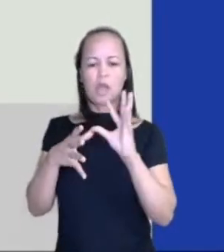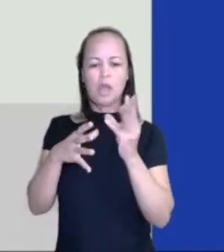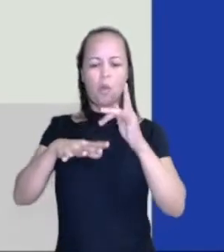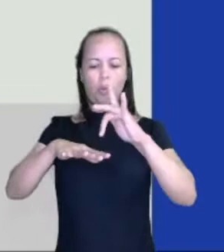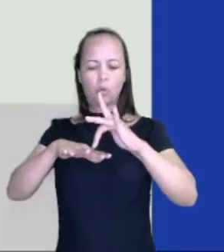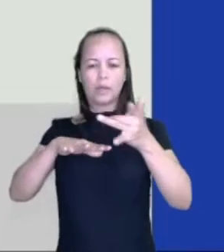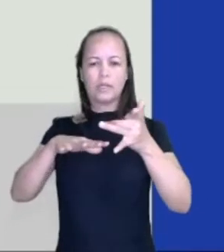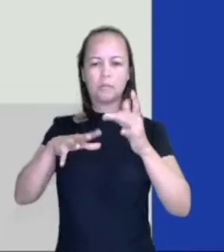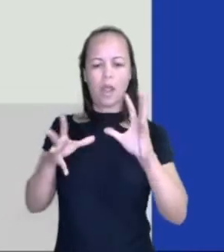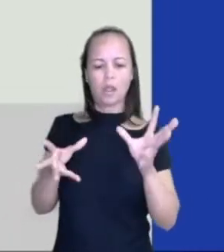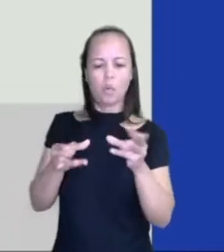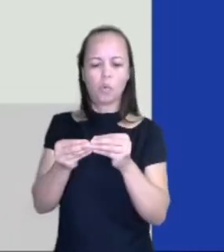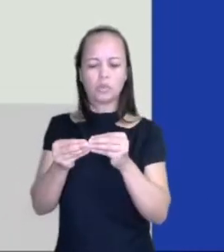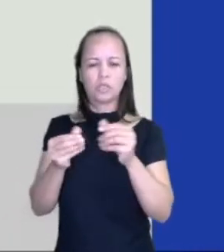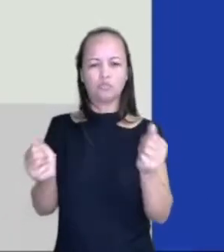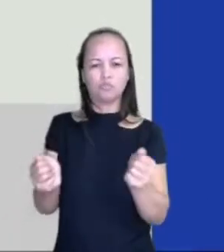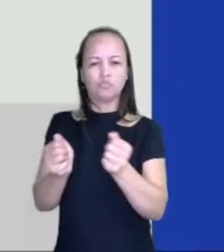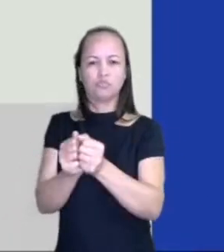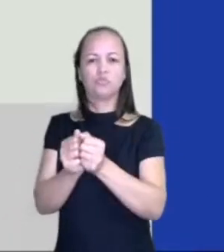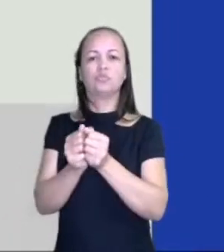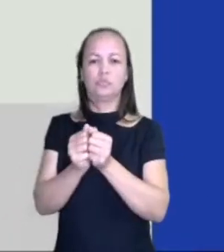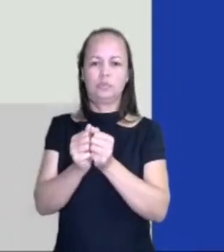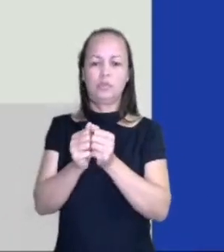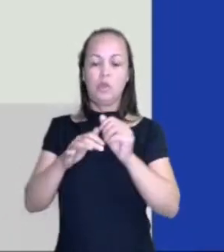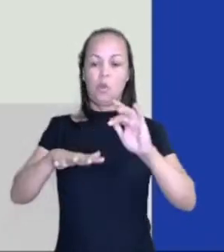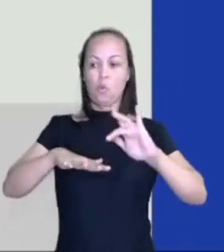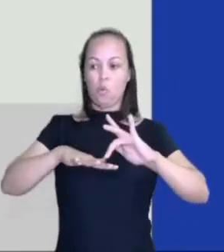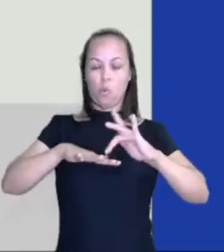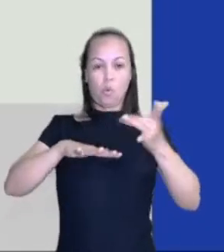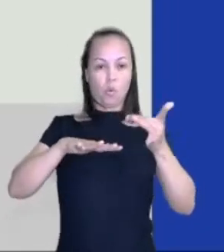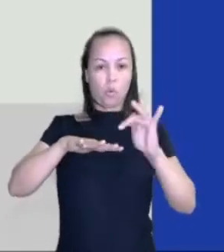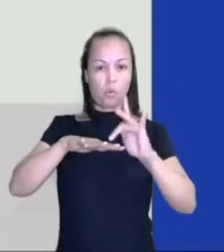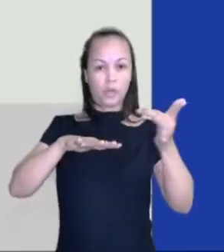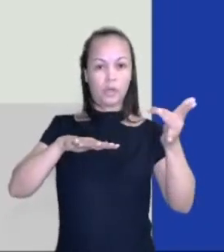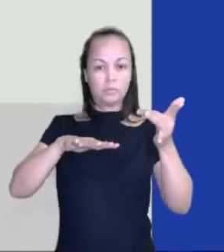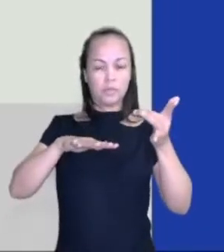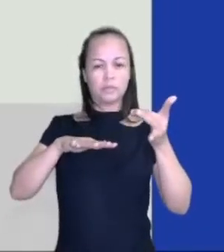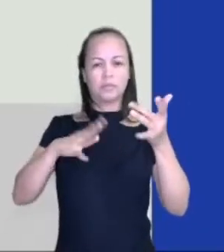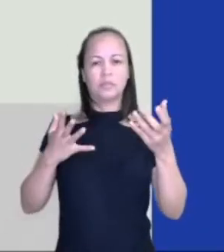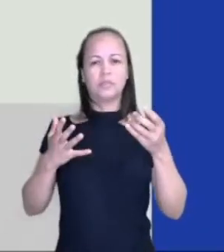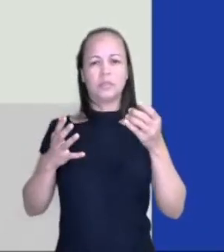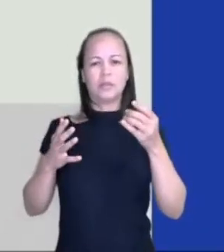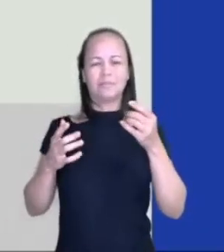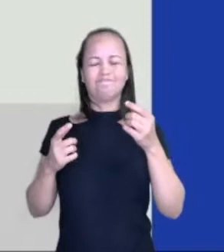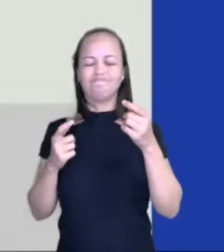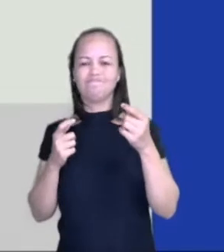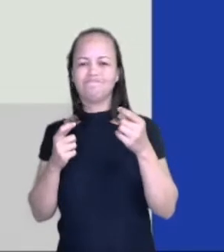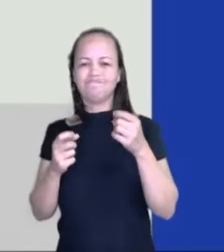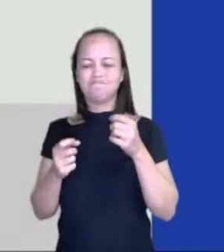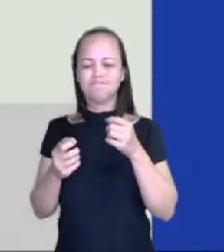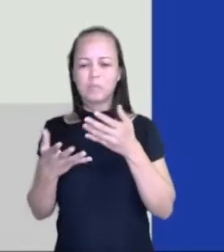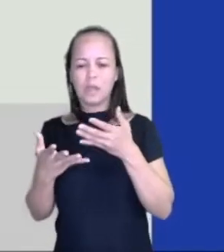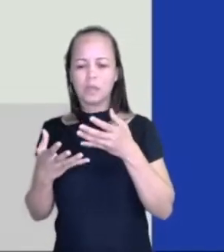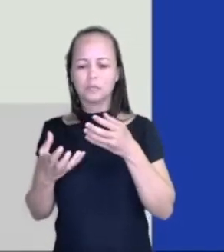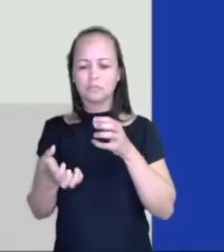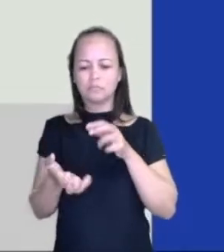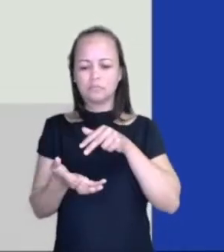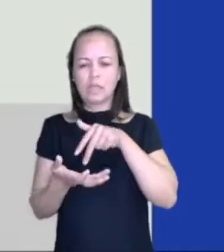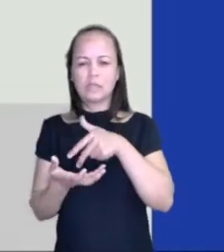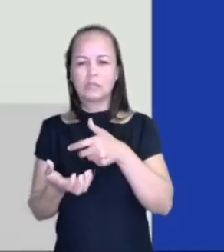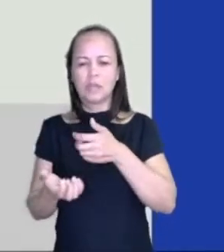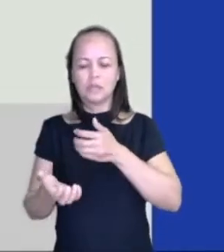dizer, vejam só, o clímax seria aquele momento de tensão apresentado dentro do